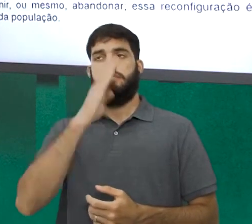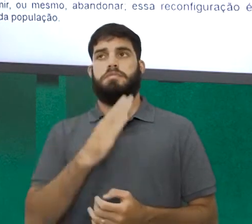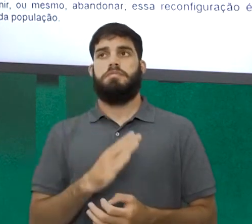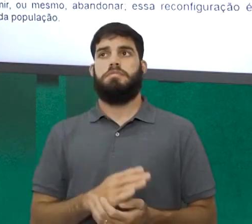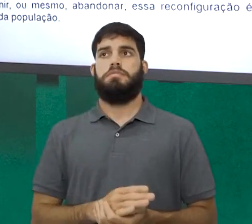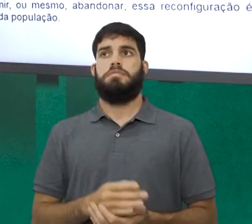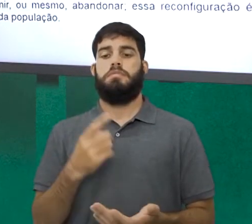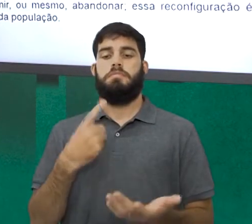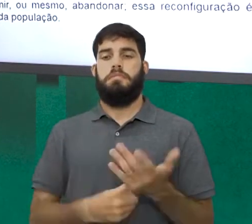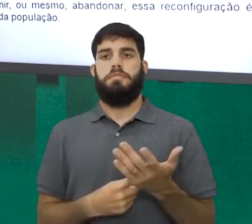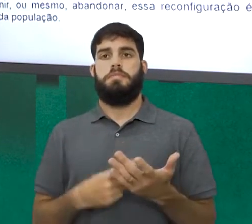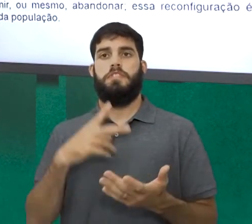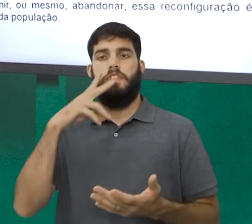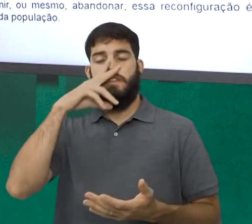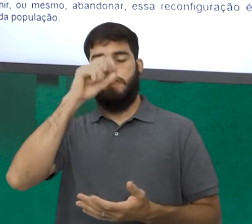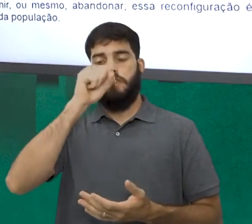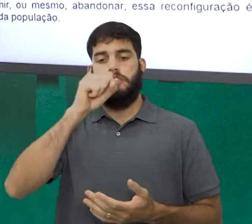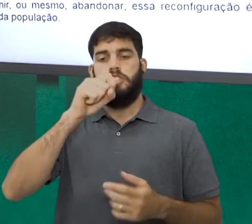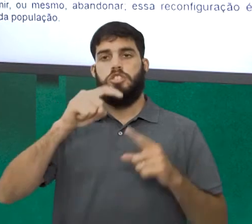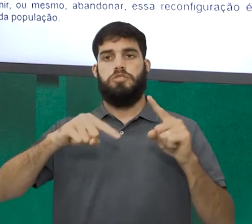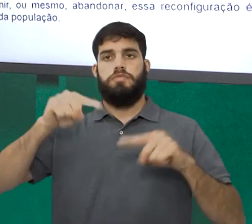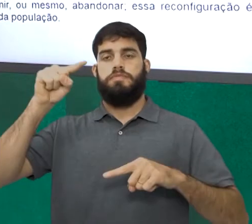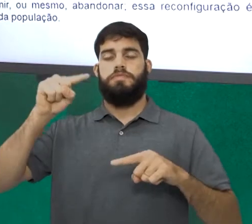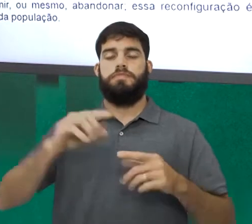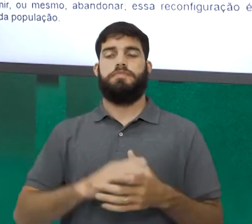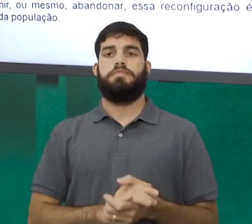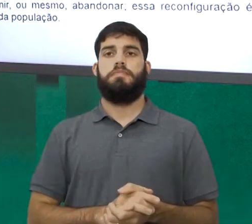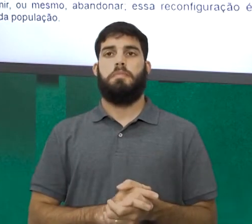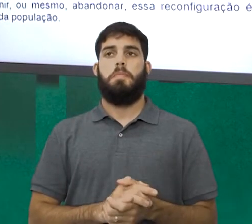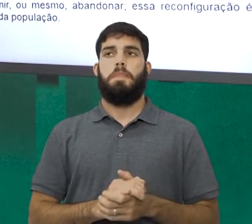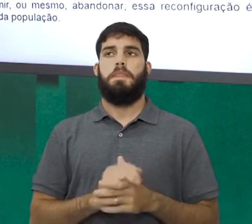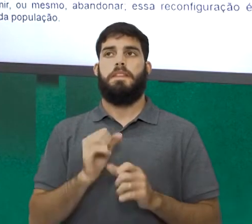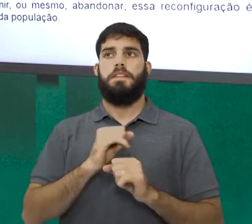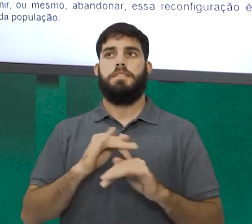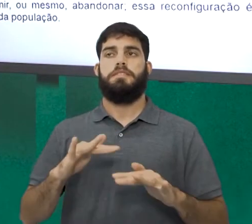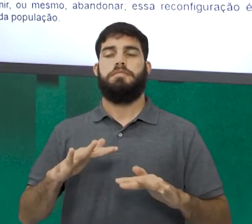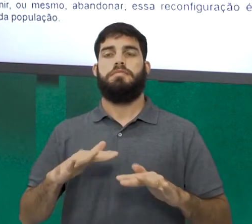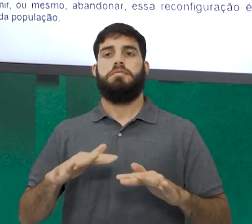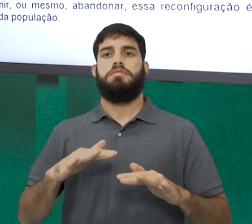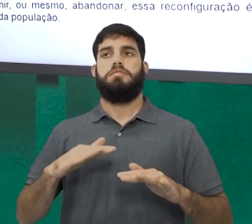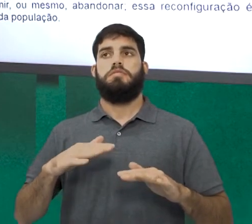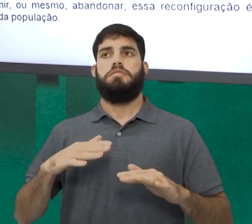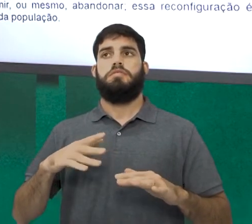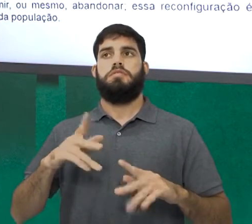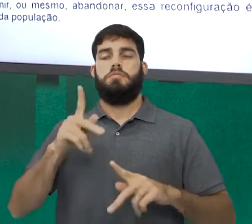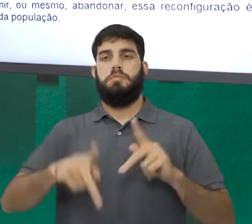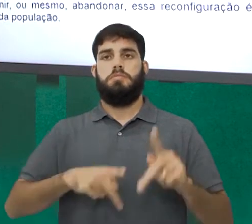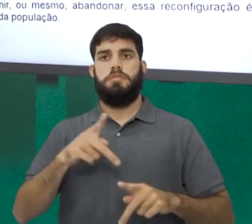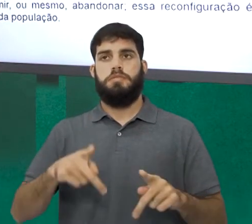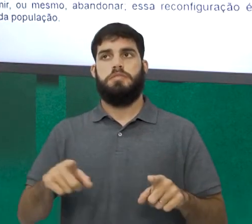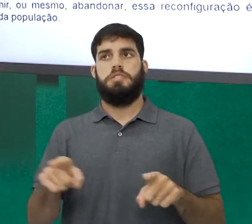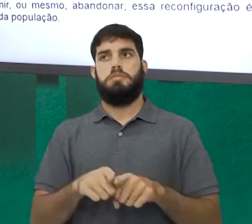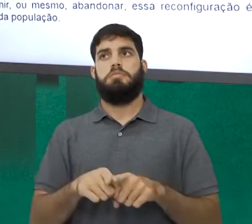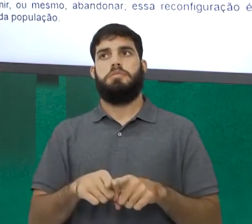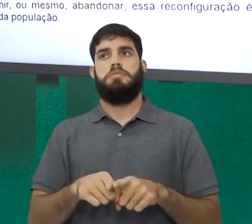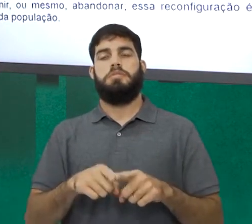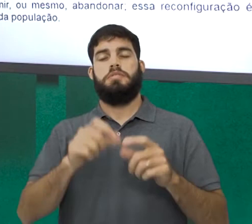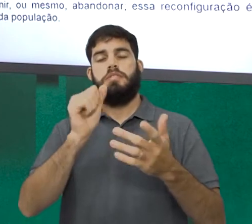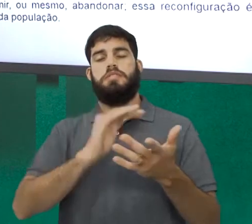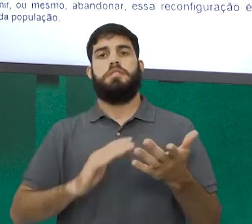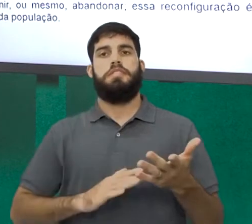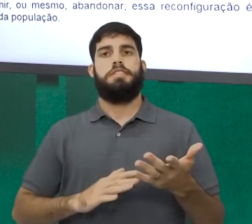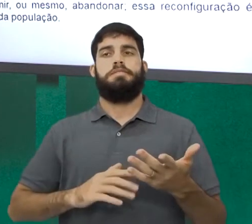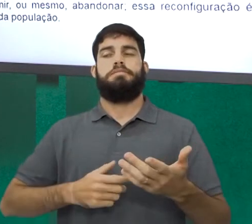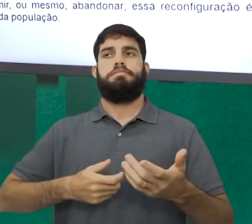marcado pela forte desigualdade regional na distribuição da população e das atividades econômicas.